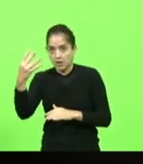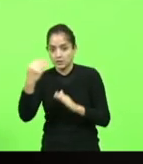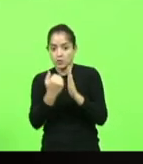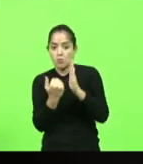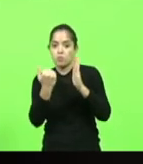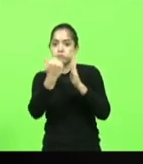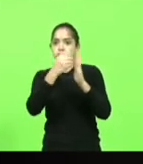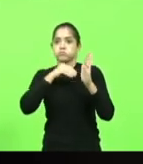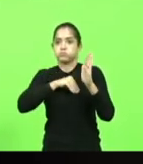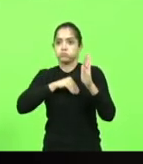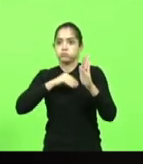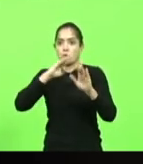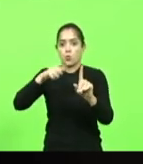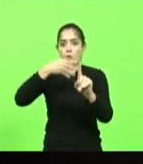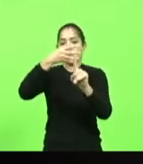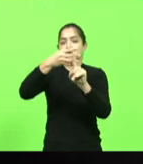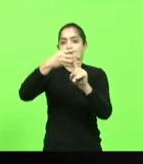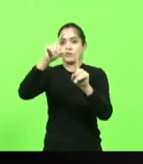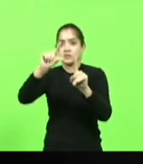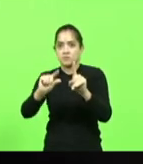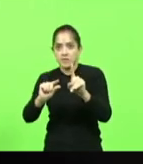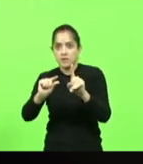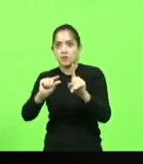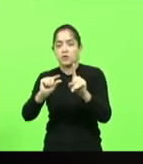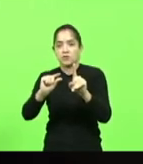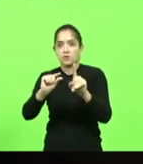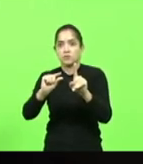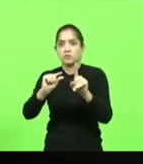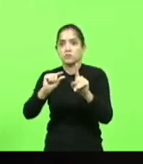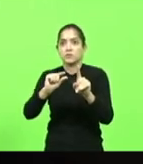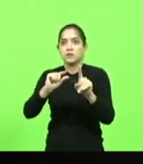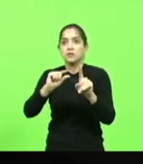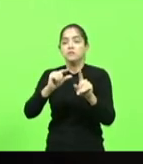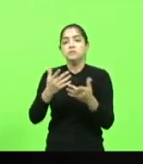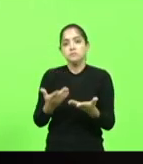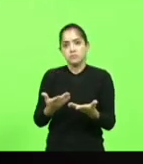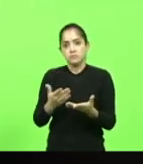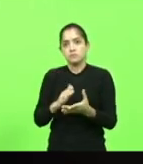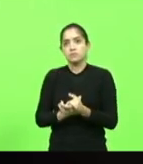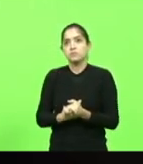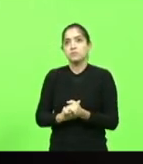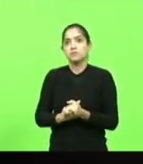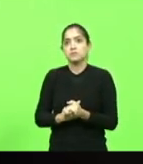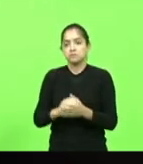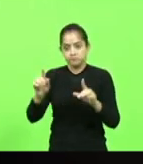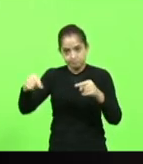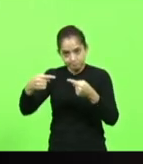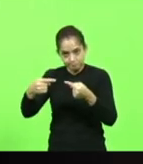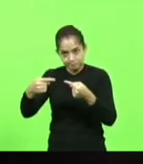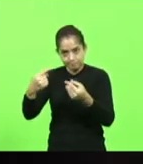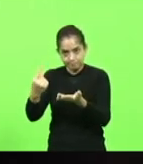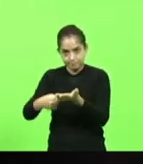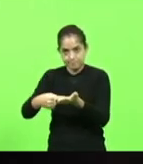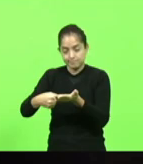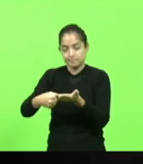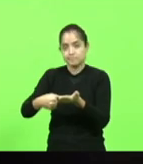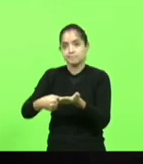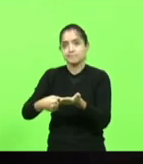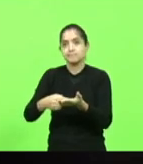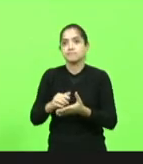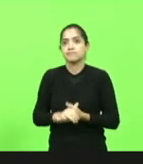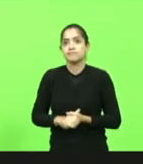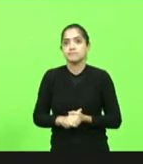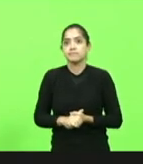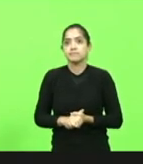possa ser quatro vezes menor do que o mais baixo salário está feito o desafio topa essa Moisés obrigado senhor